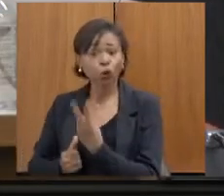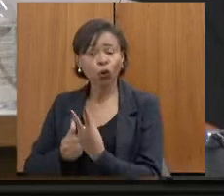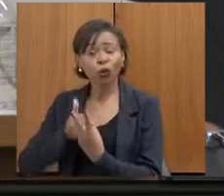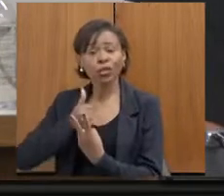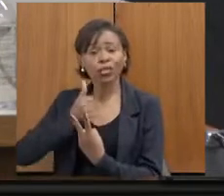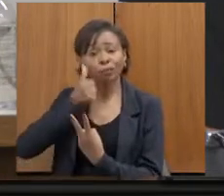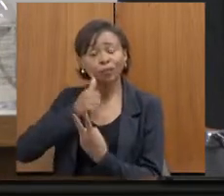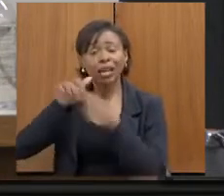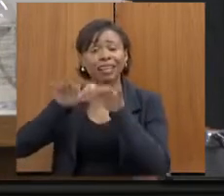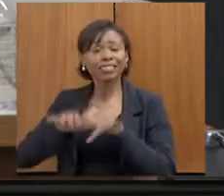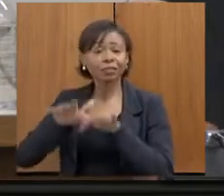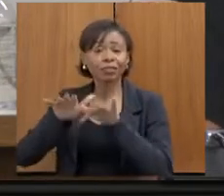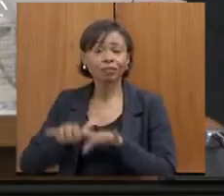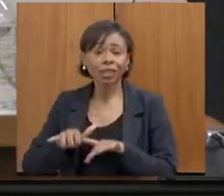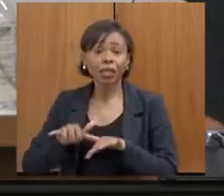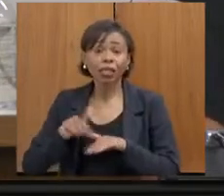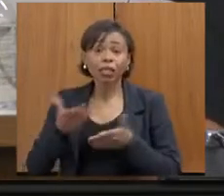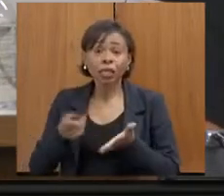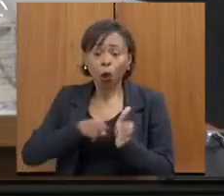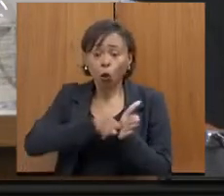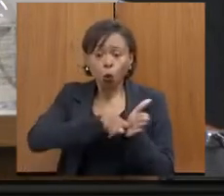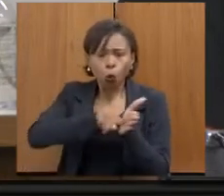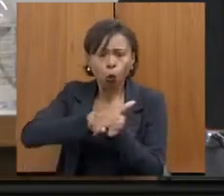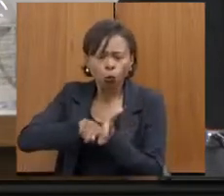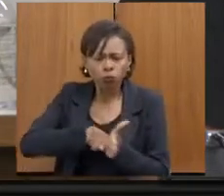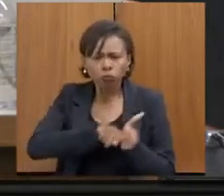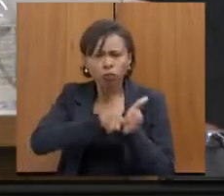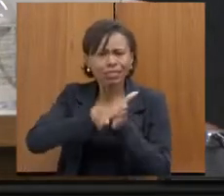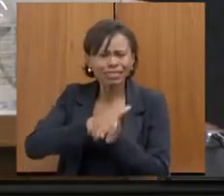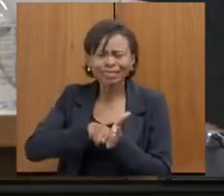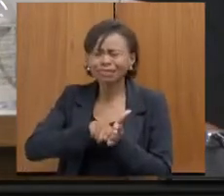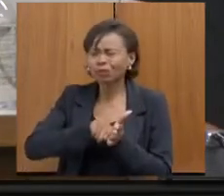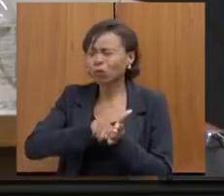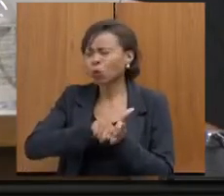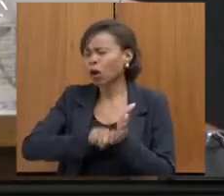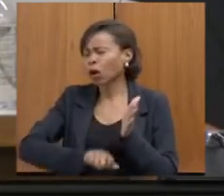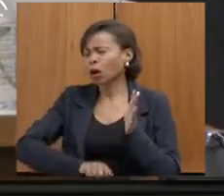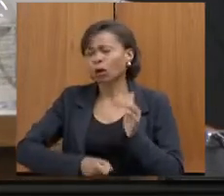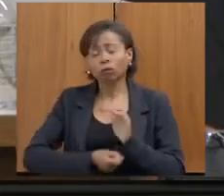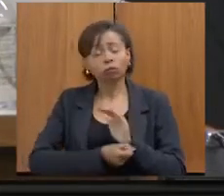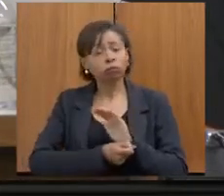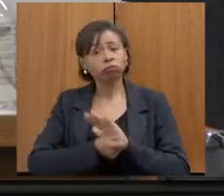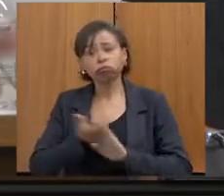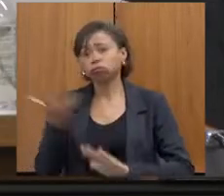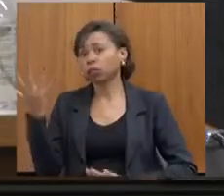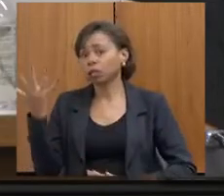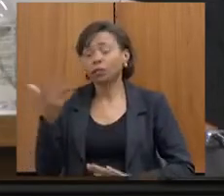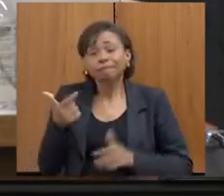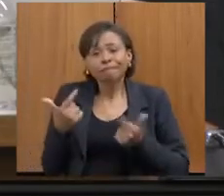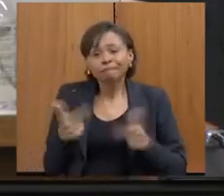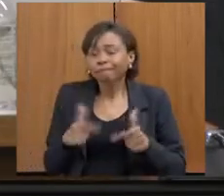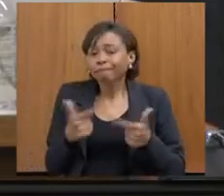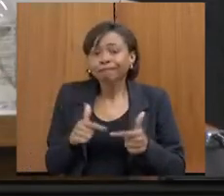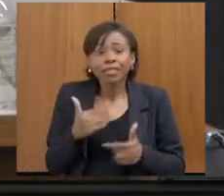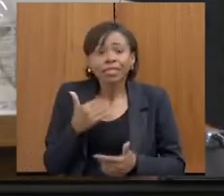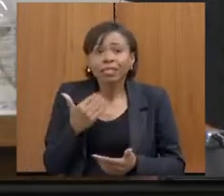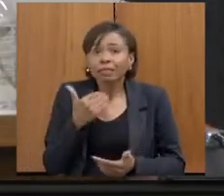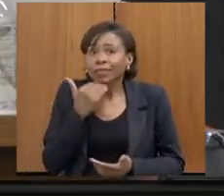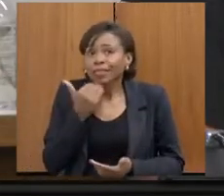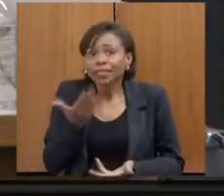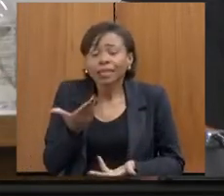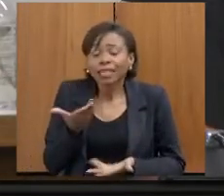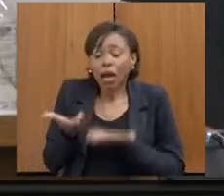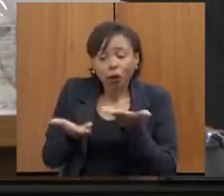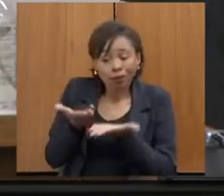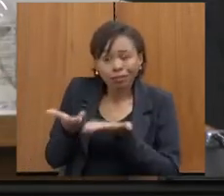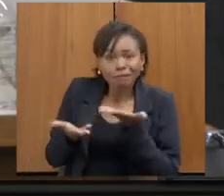depois queira falar alguma coisa, é muito grande. E aí a gente precisa, não adianta você ter um acolhimento bom, mas